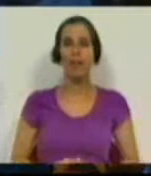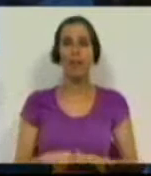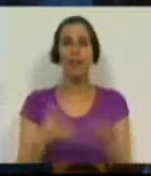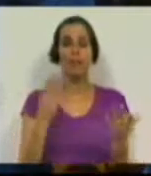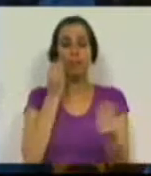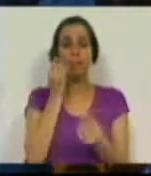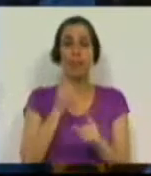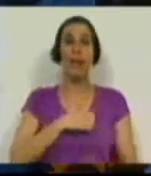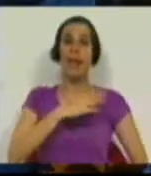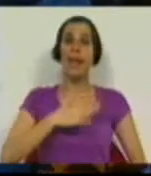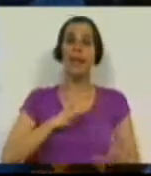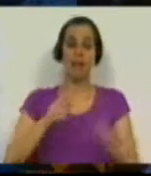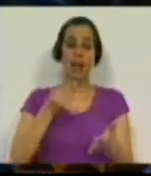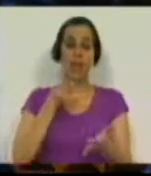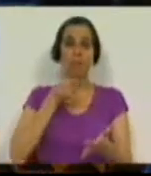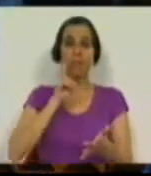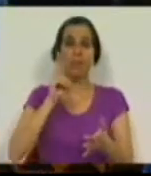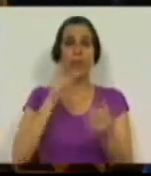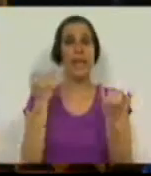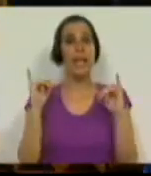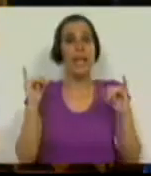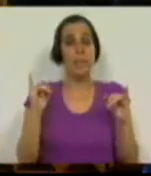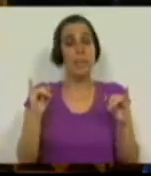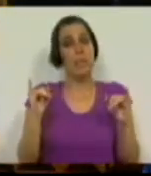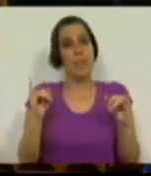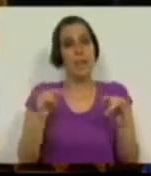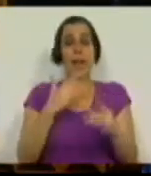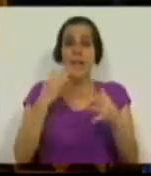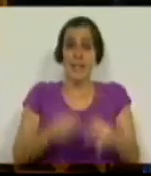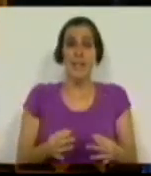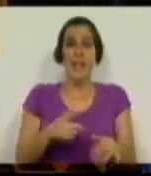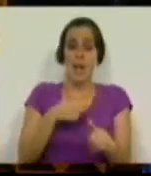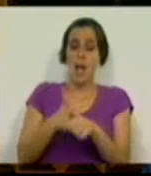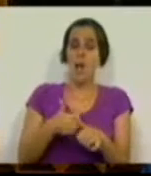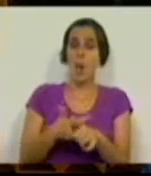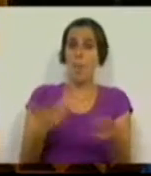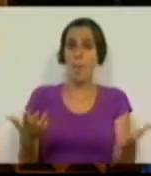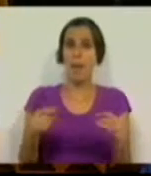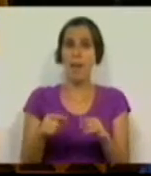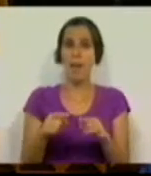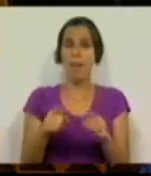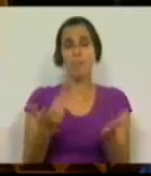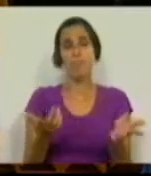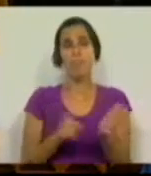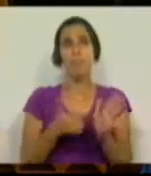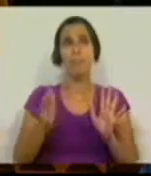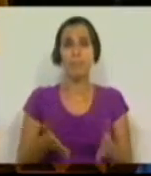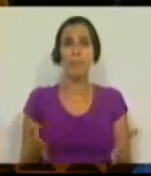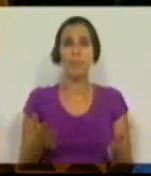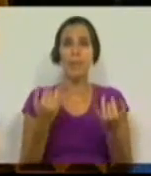a natureza da entidade administrativa independente, se é certo que acompanha a necessária